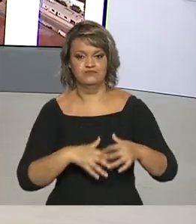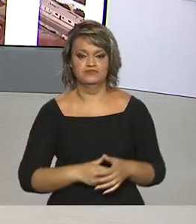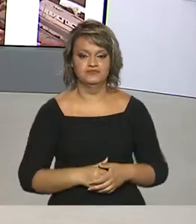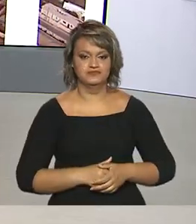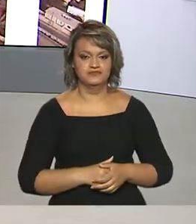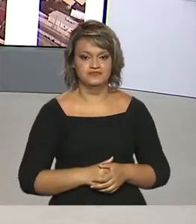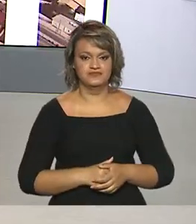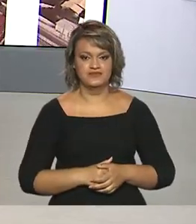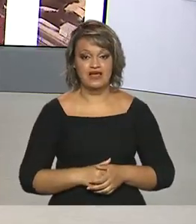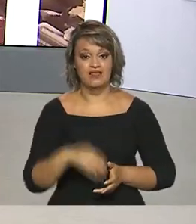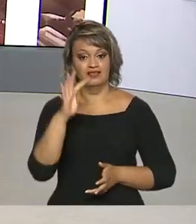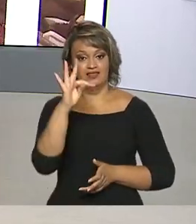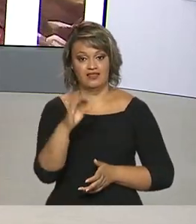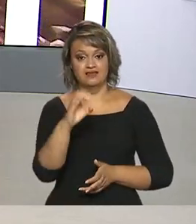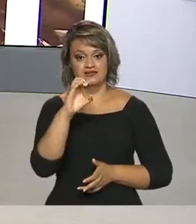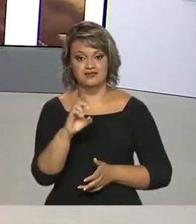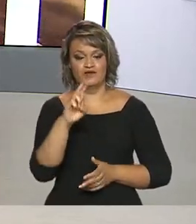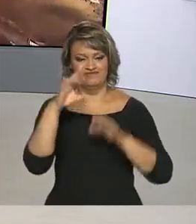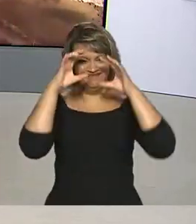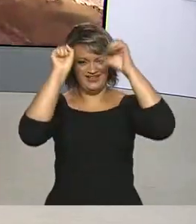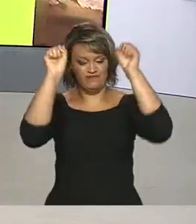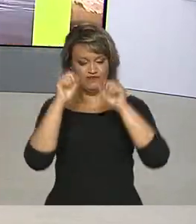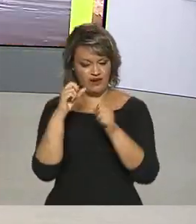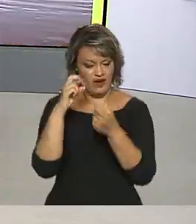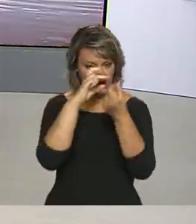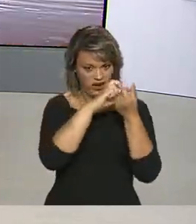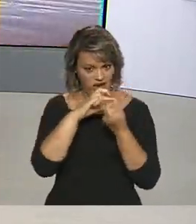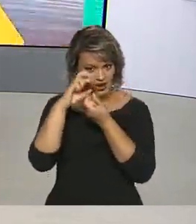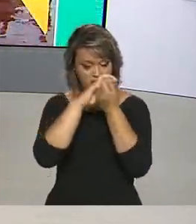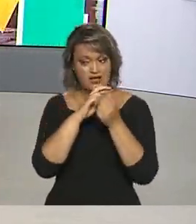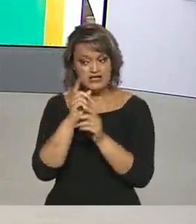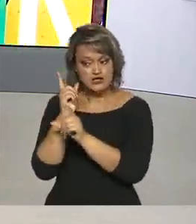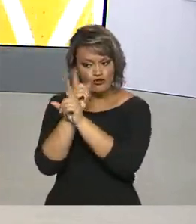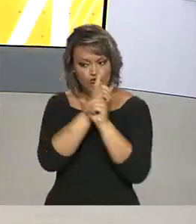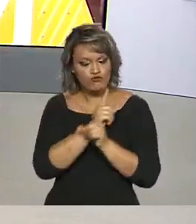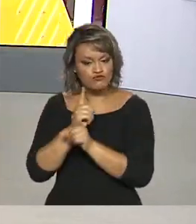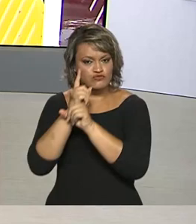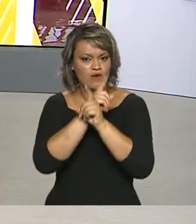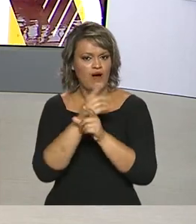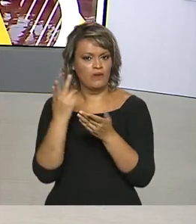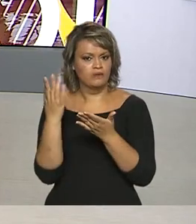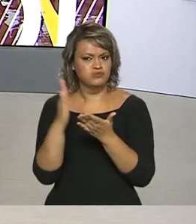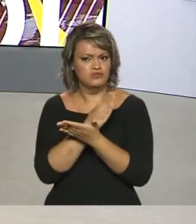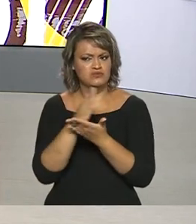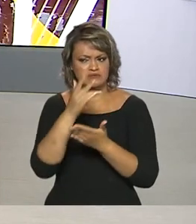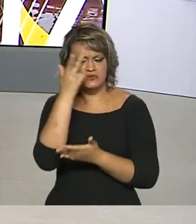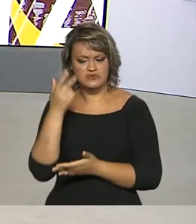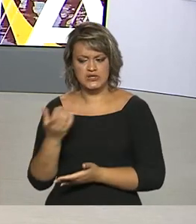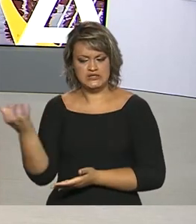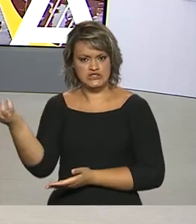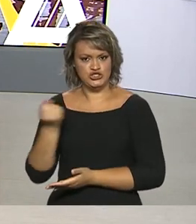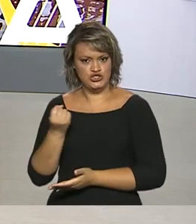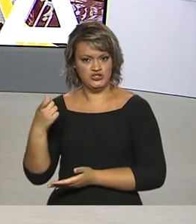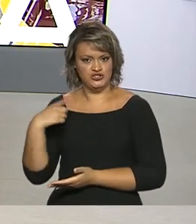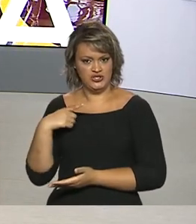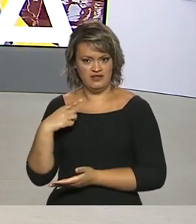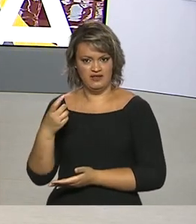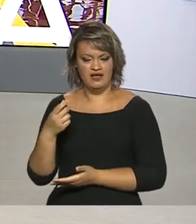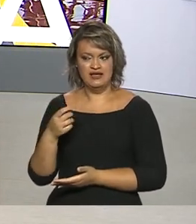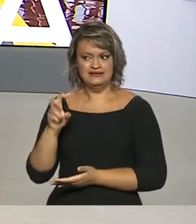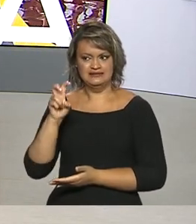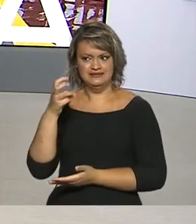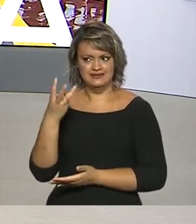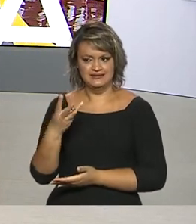O Tribunal de Contas da União identificou indícios de irregularidade no pagamento do auxílio emergencial de 350